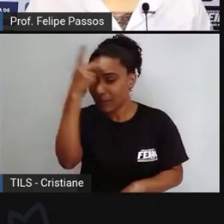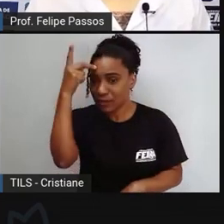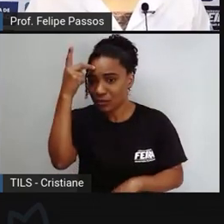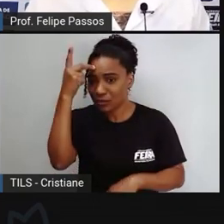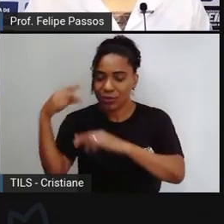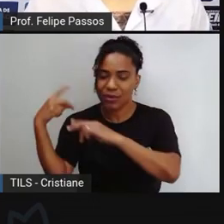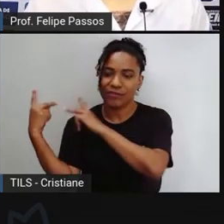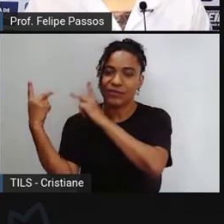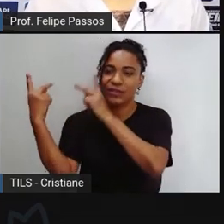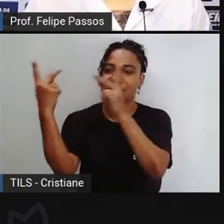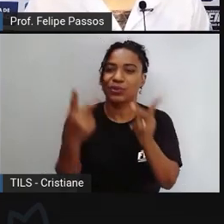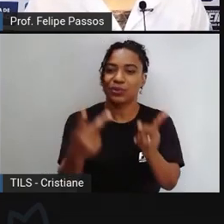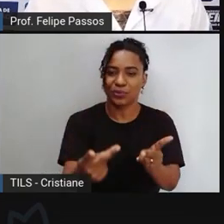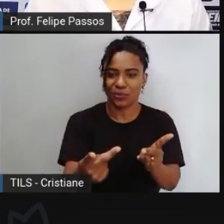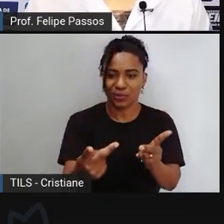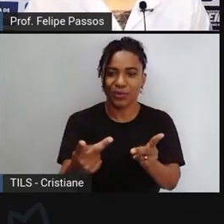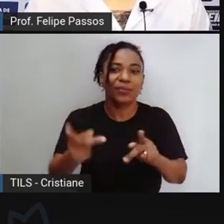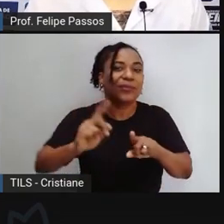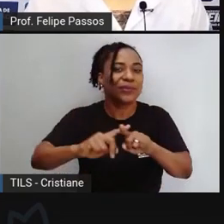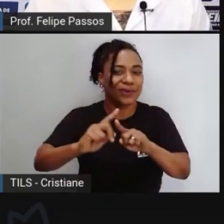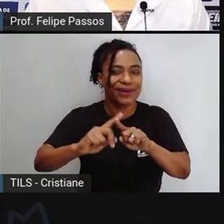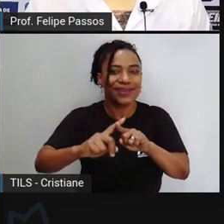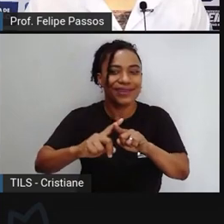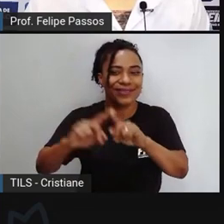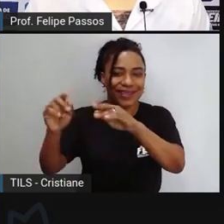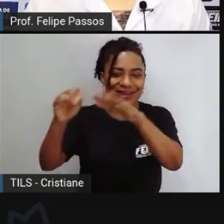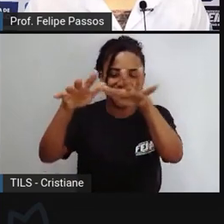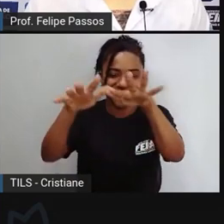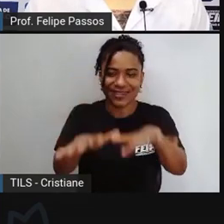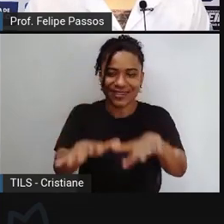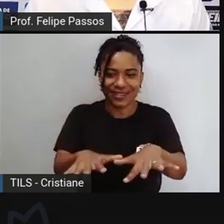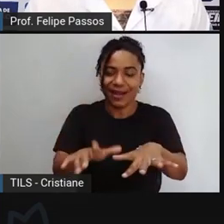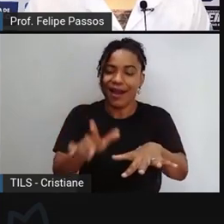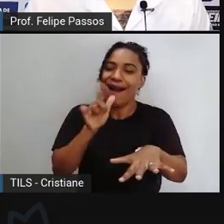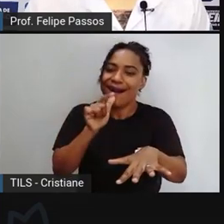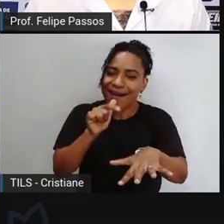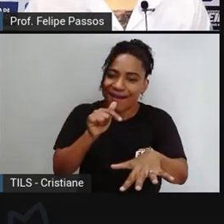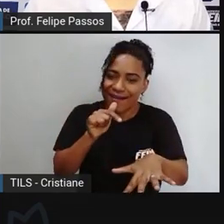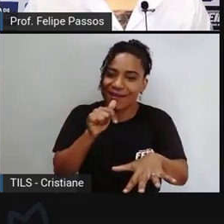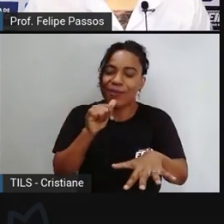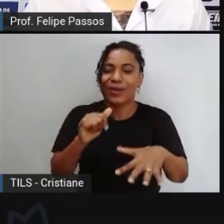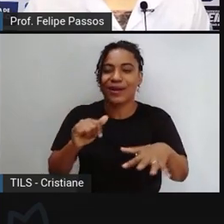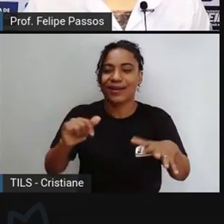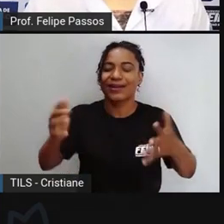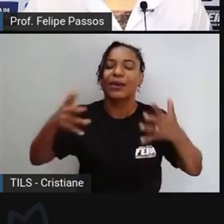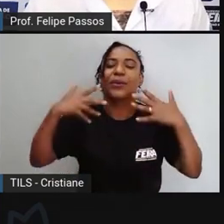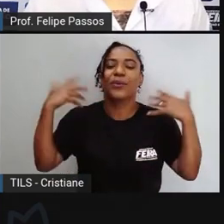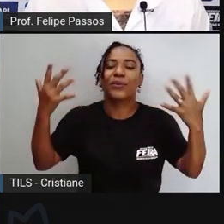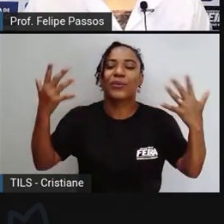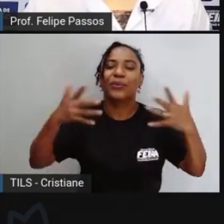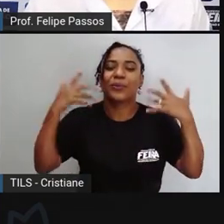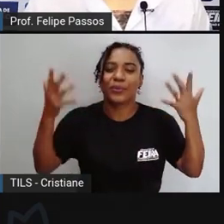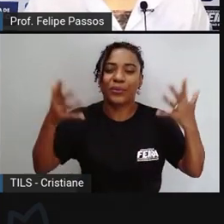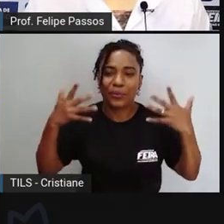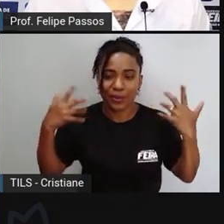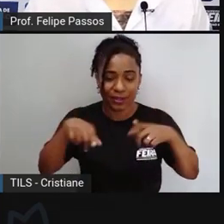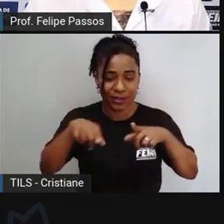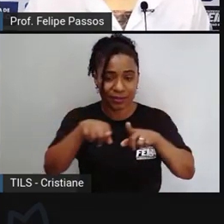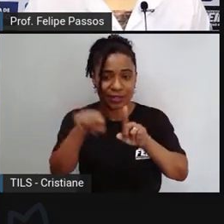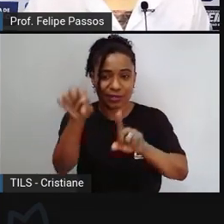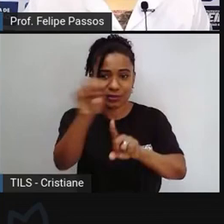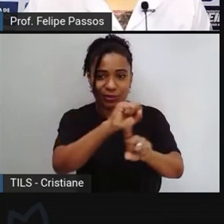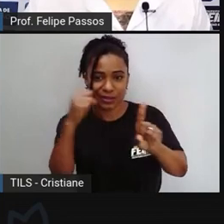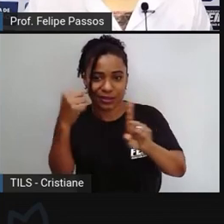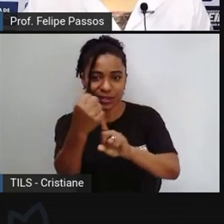pela possibilidade dessas relações sociais e econômicas que